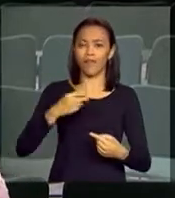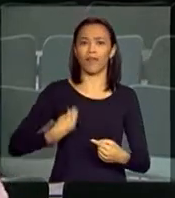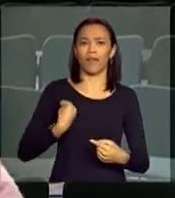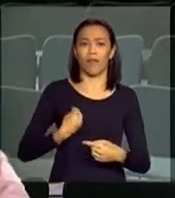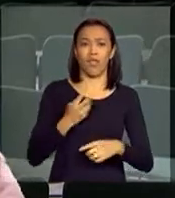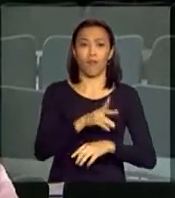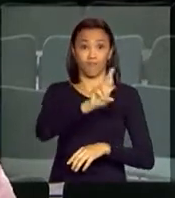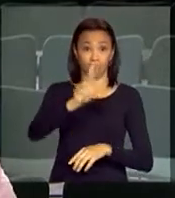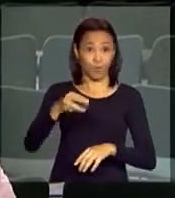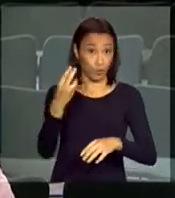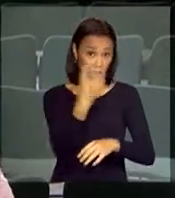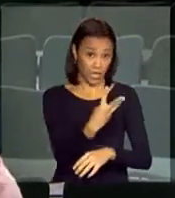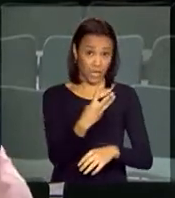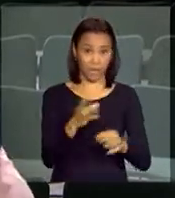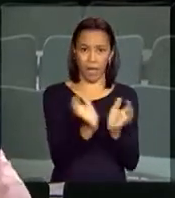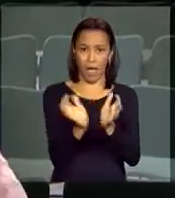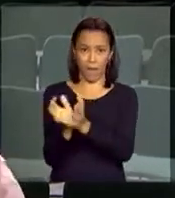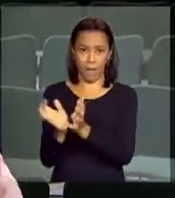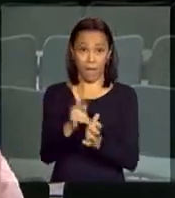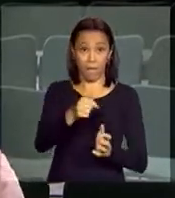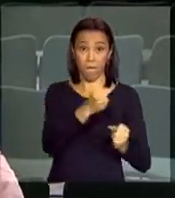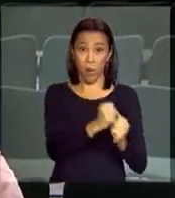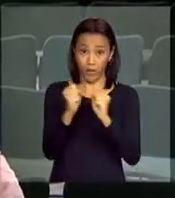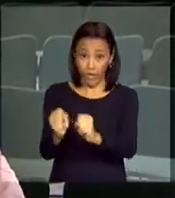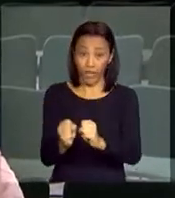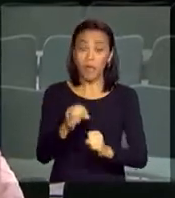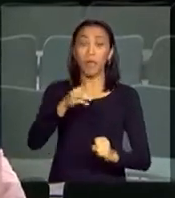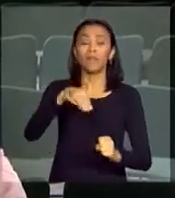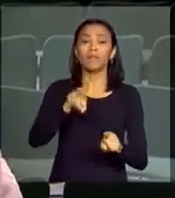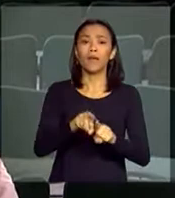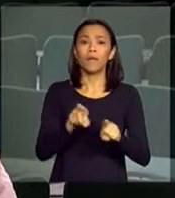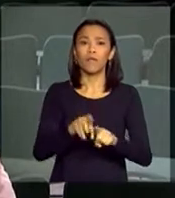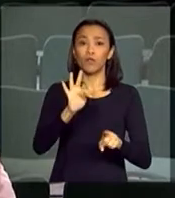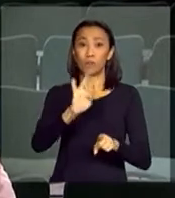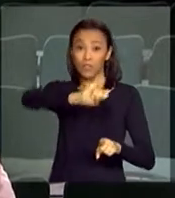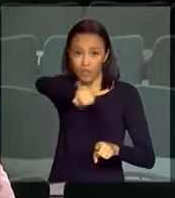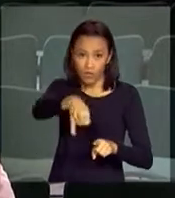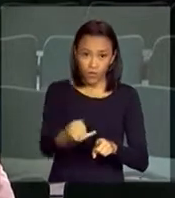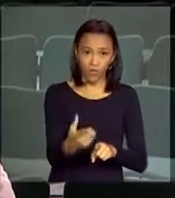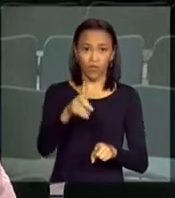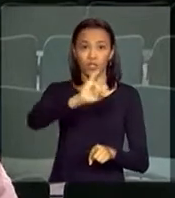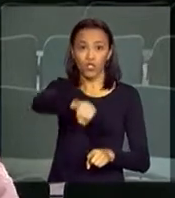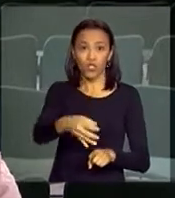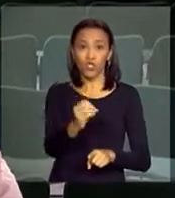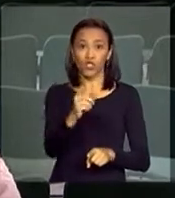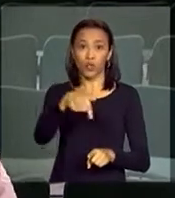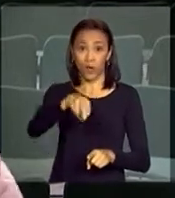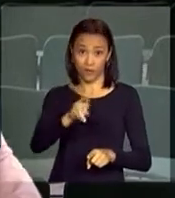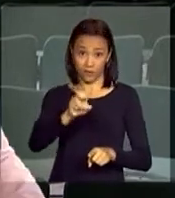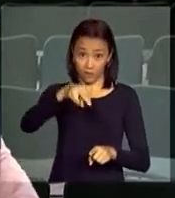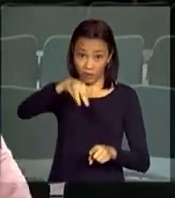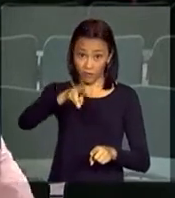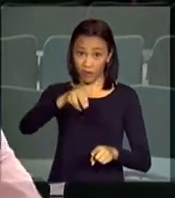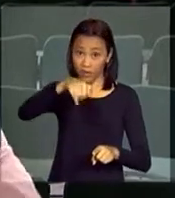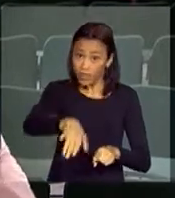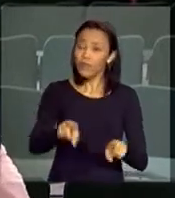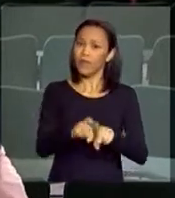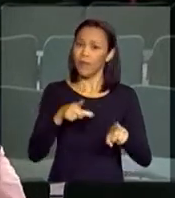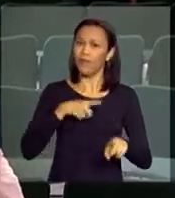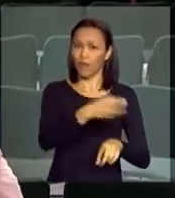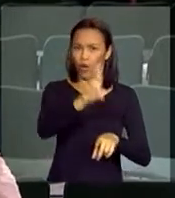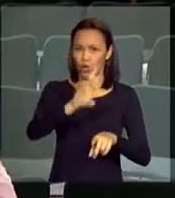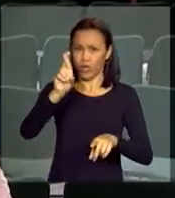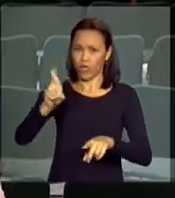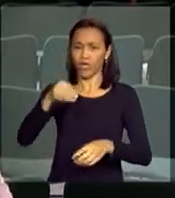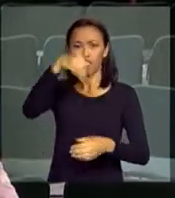autoridades dos três poderes, entre elas o ministro, presidente do Supremo Tribunal Federal, Joaquim Barbosa, há também autoridades do